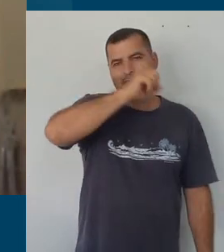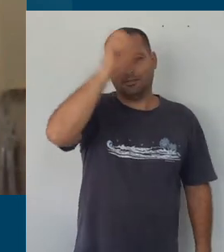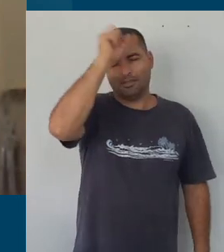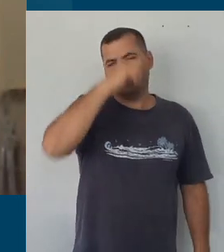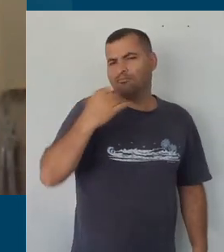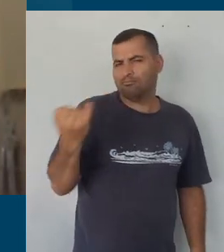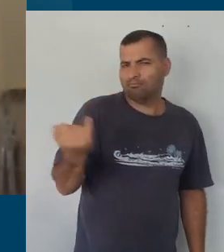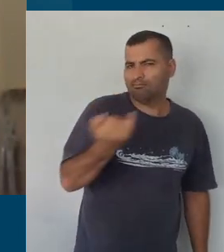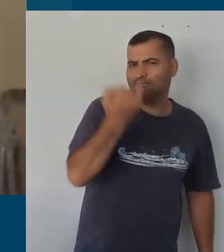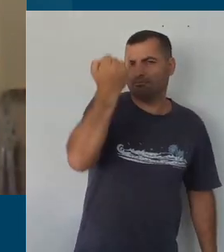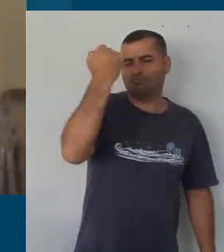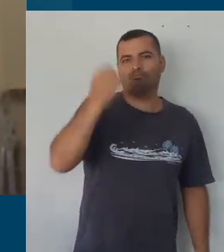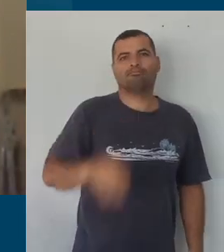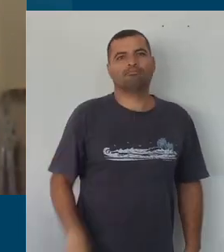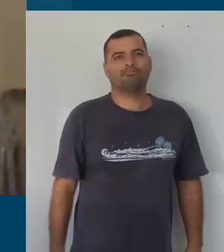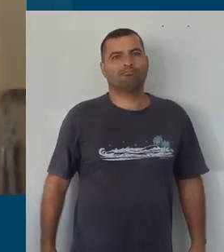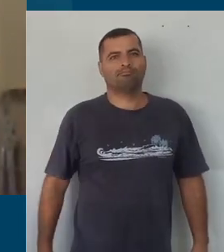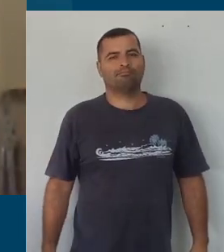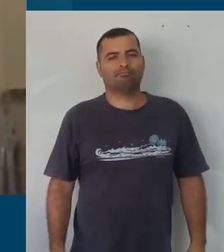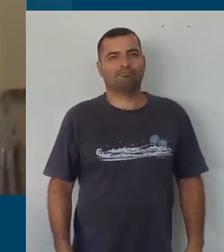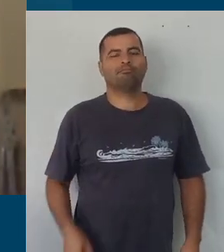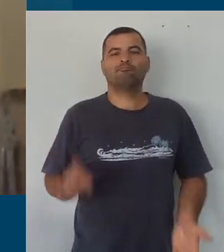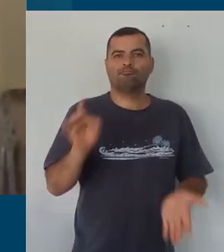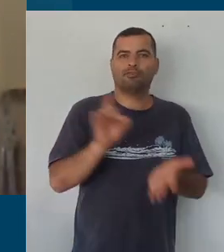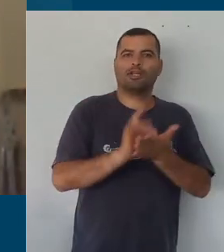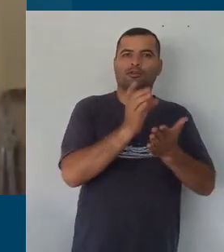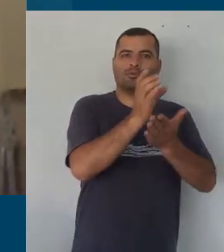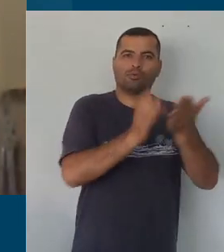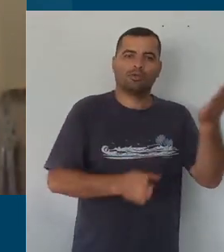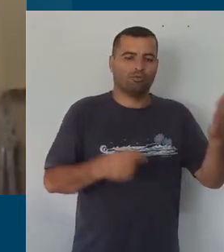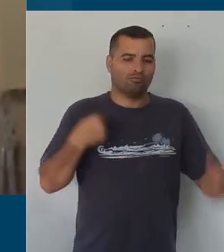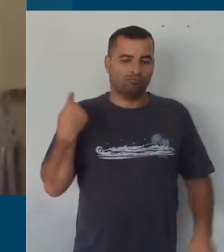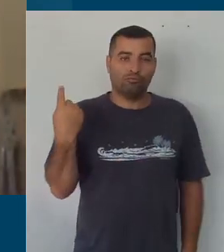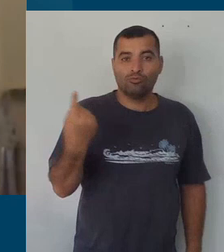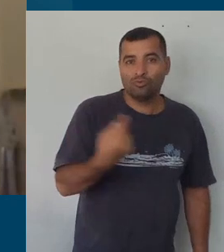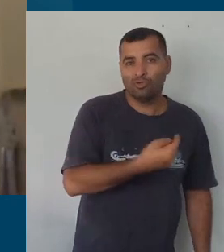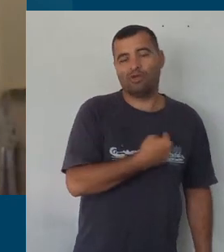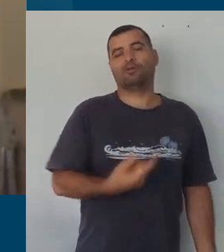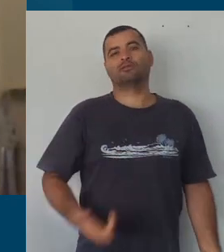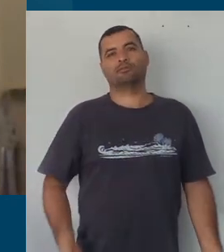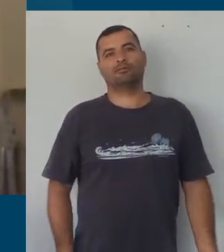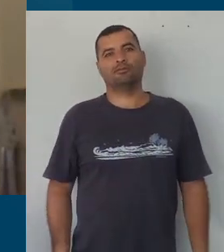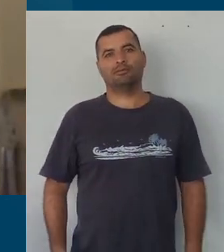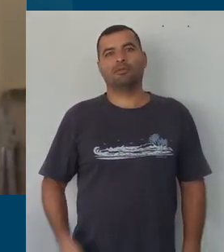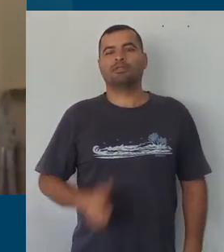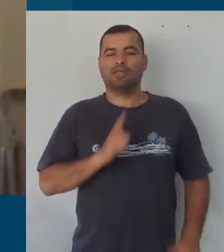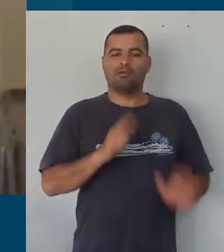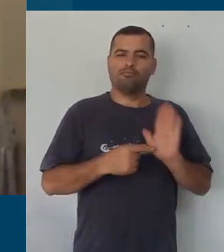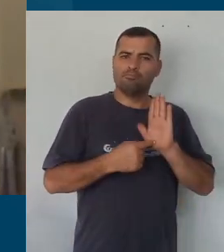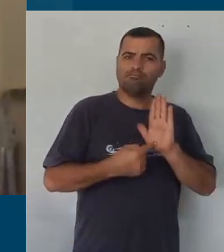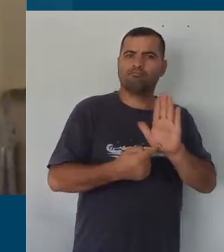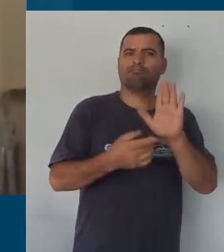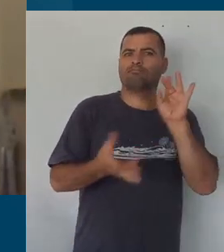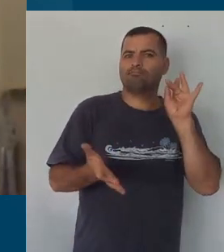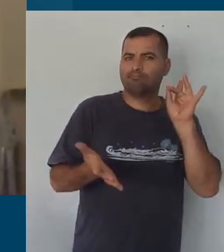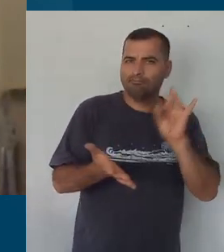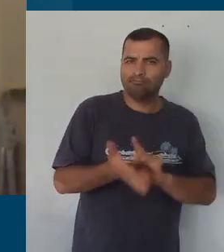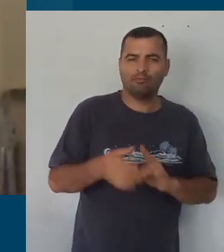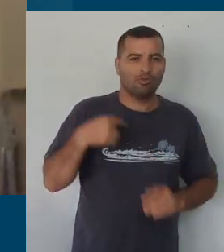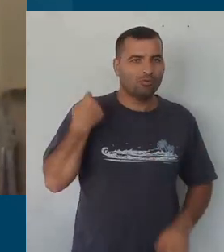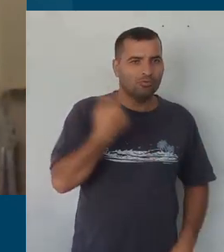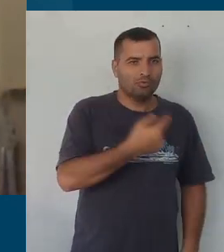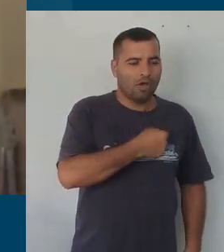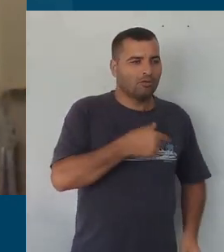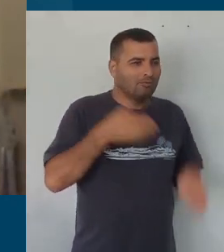ouvir isso, né? É um currículo nosso, mas que define o nosso olhar e, principalmente,